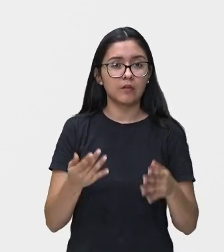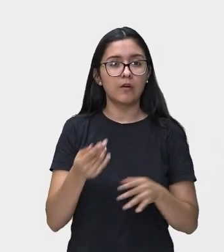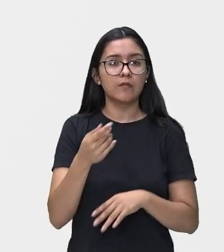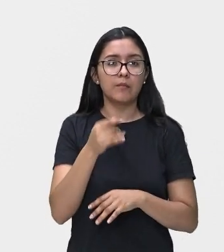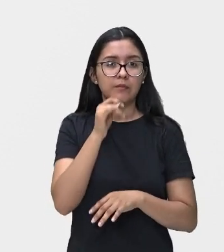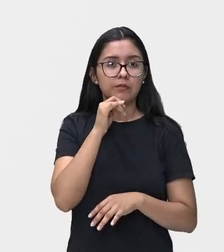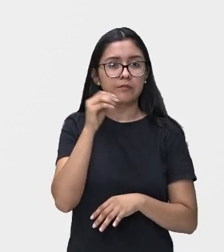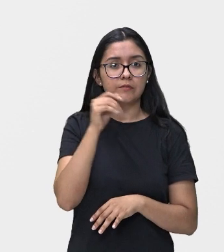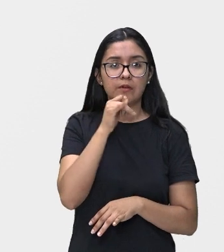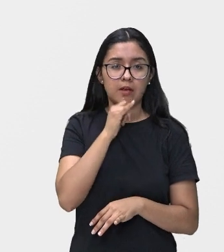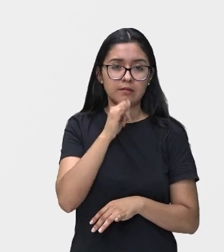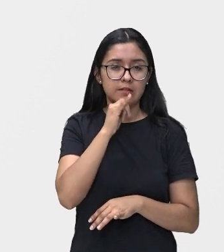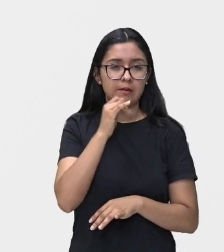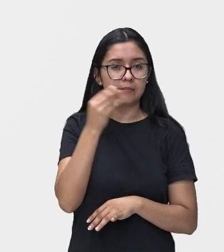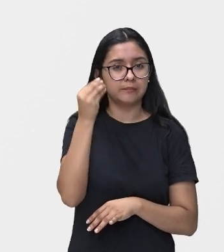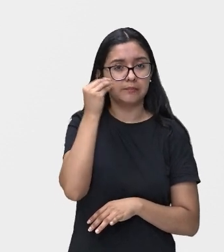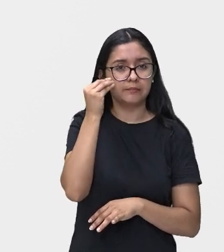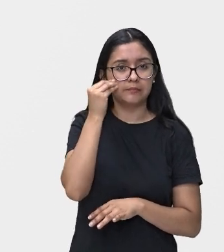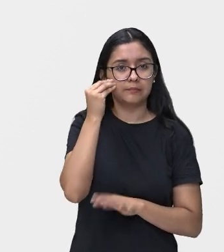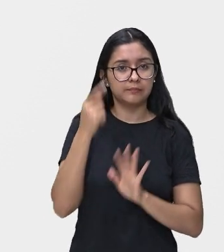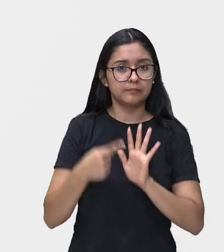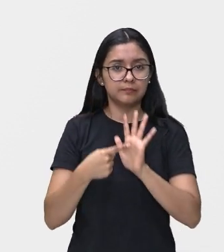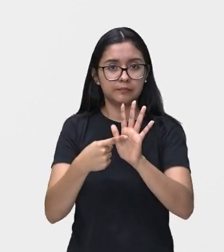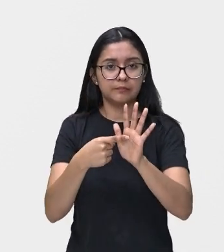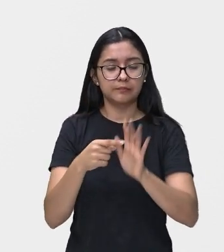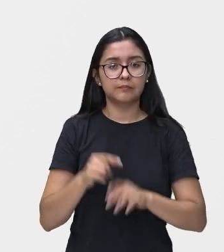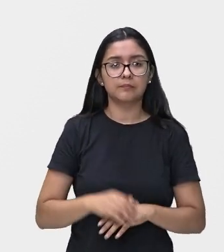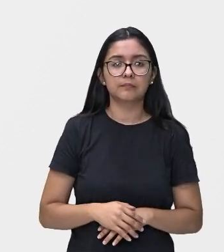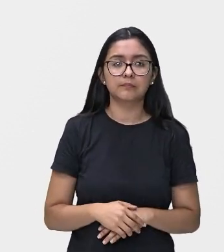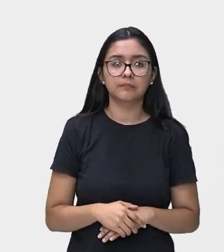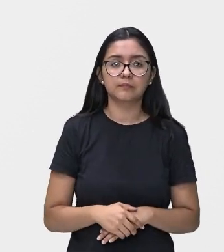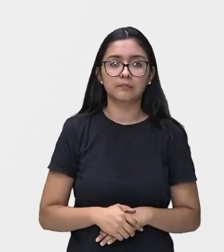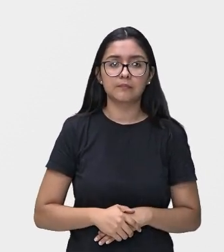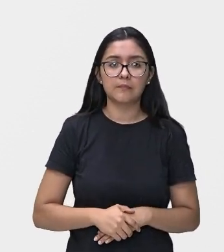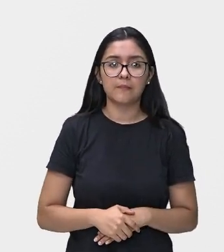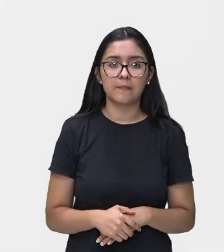alguns exemplos de instrumentos aerofones.